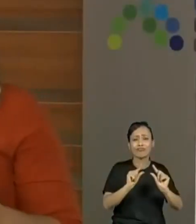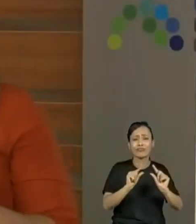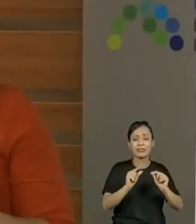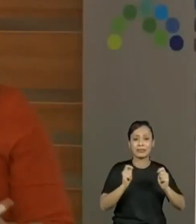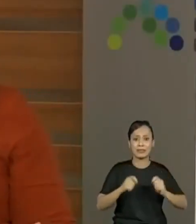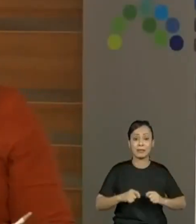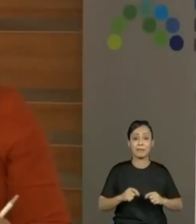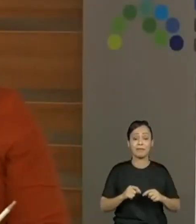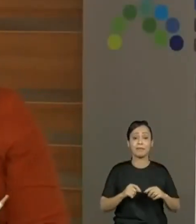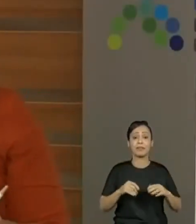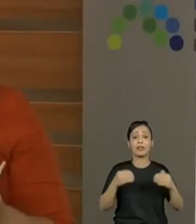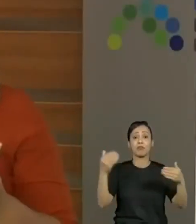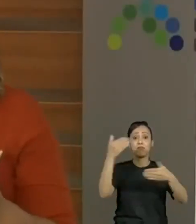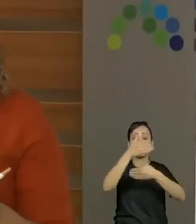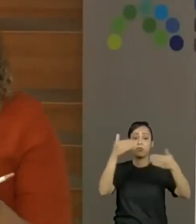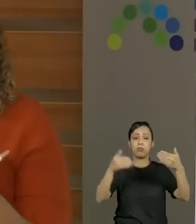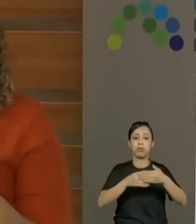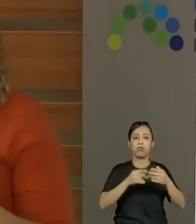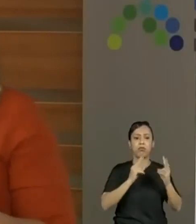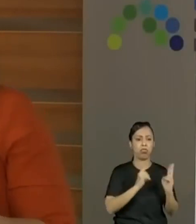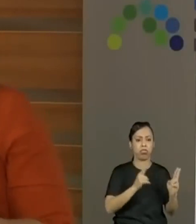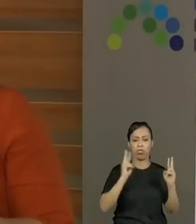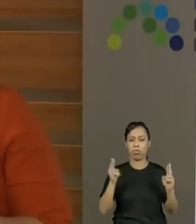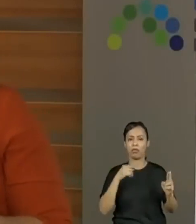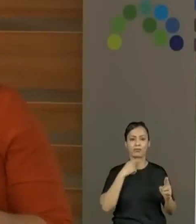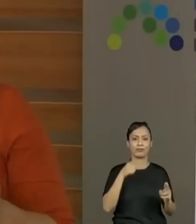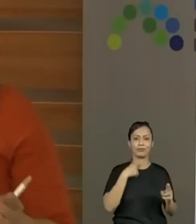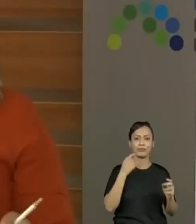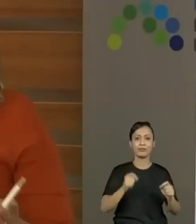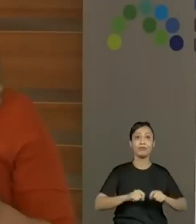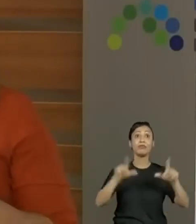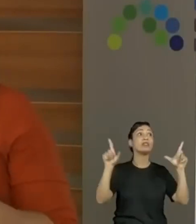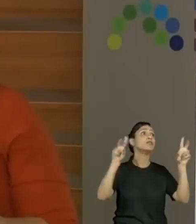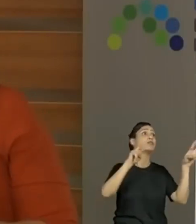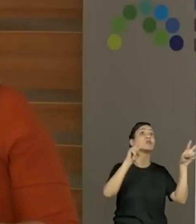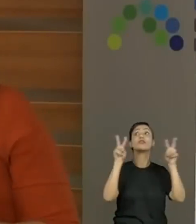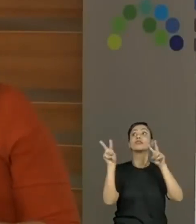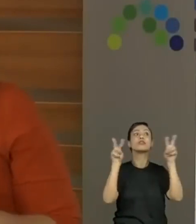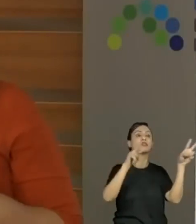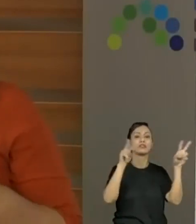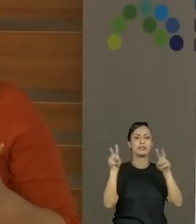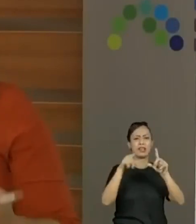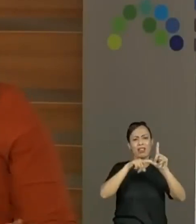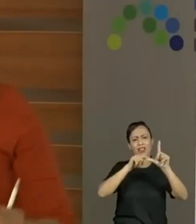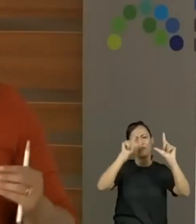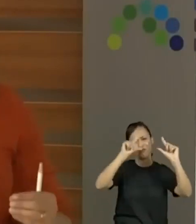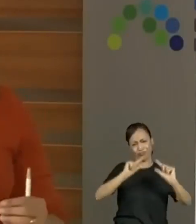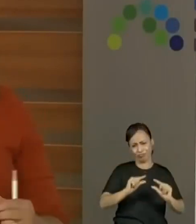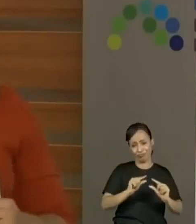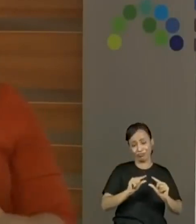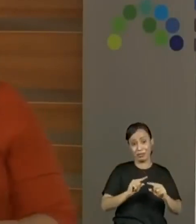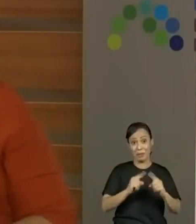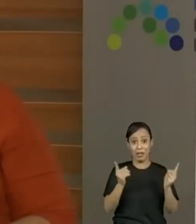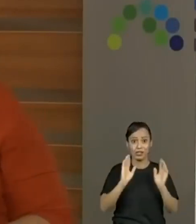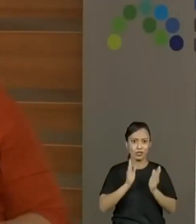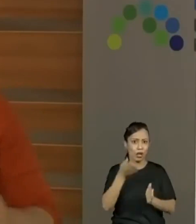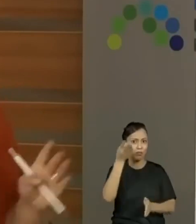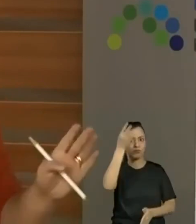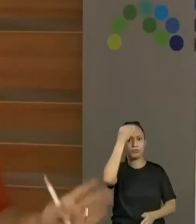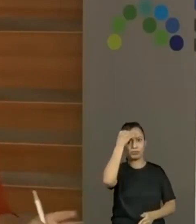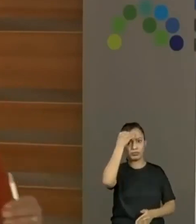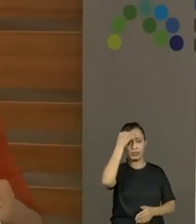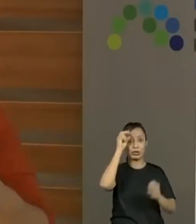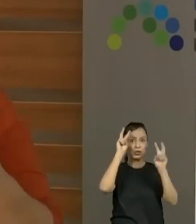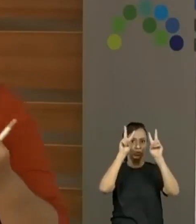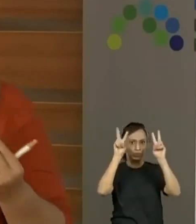esse slide em dois, porque vocês precisavam acompanhar a leitura para estabelecer essa relação. Mas se você já guardou, que o título,